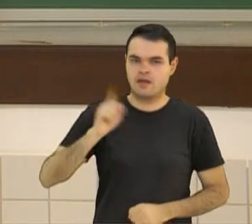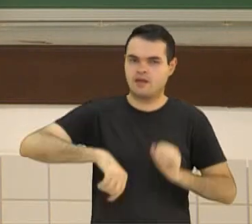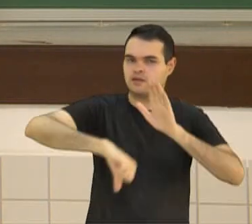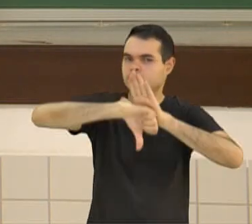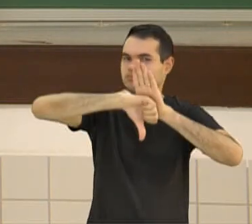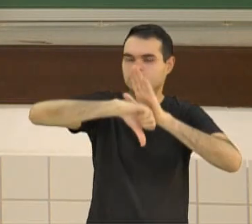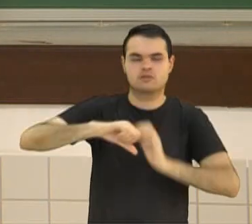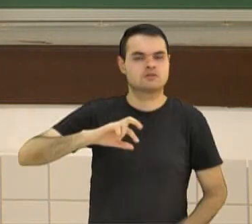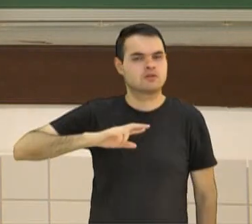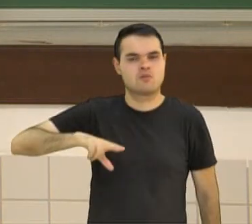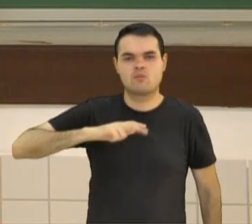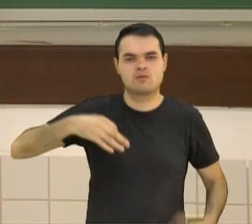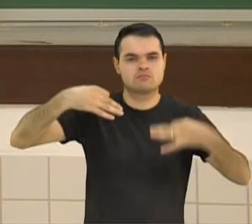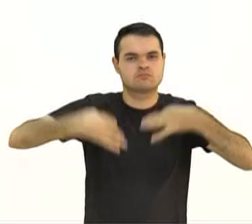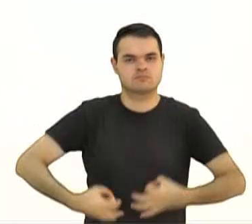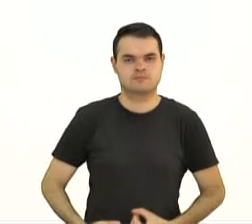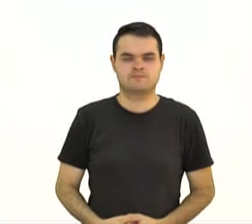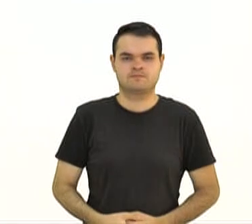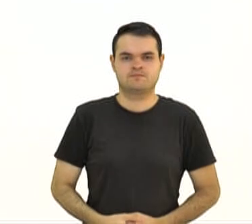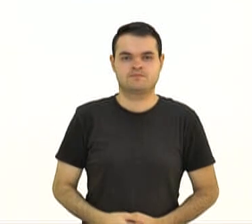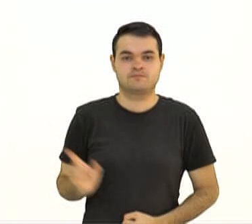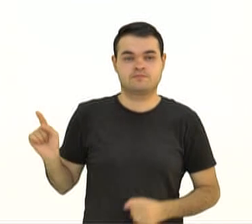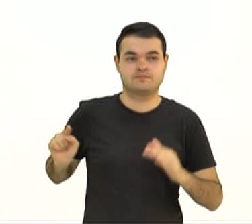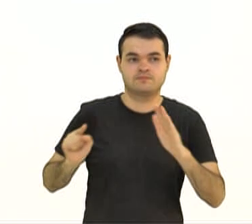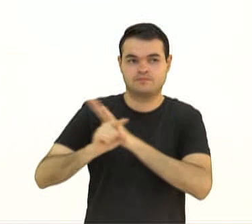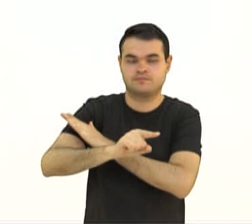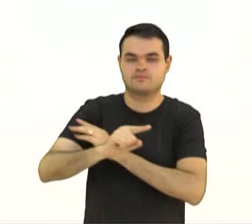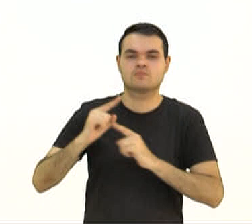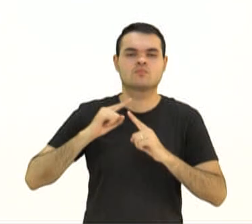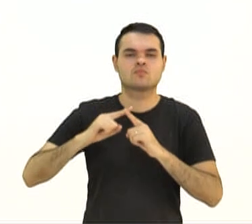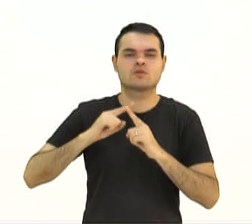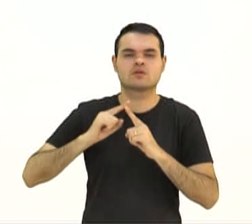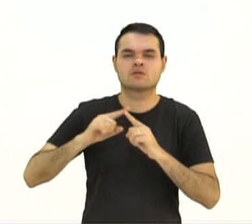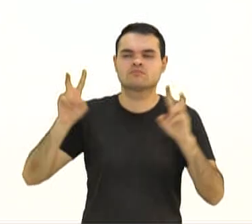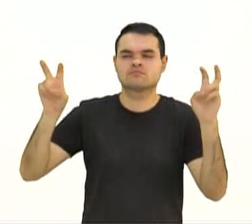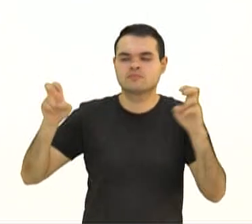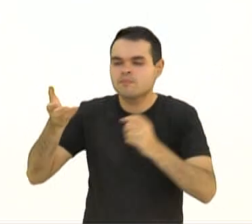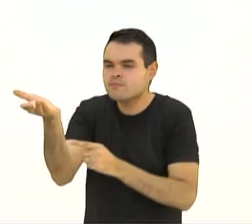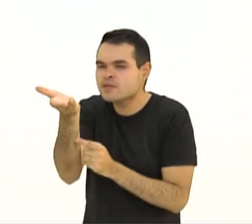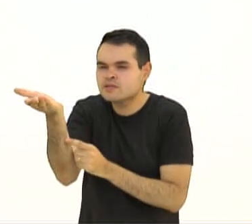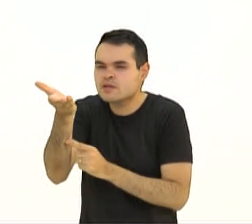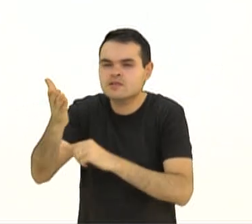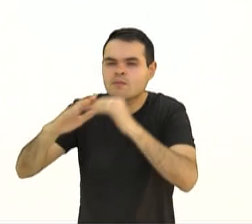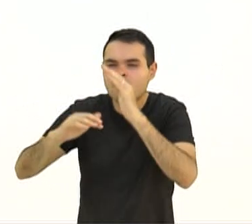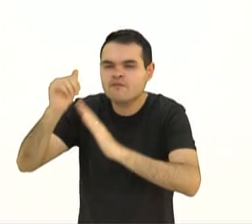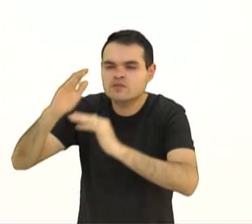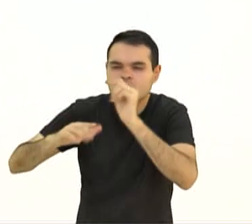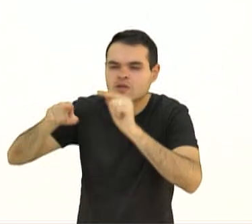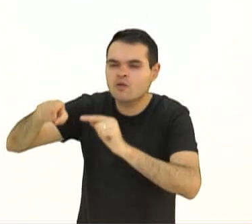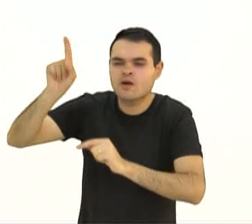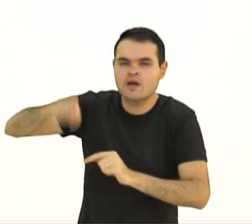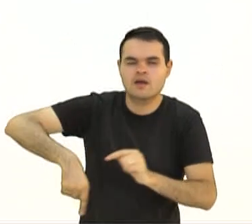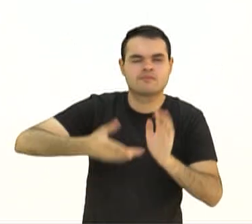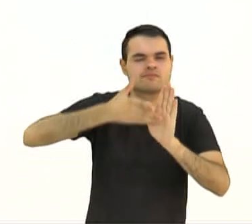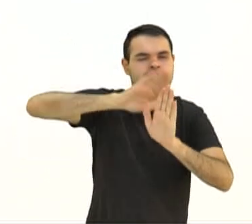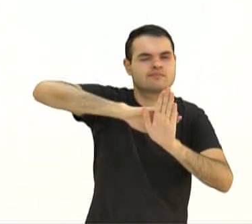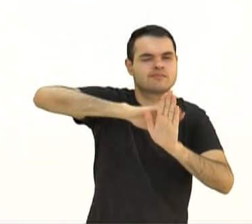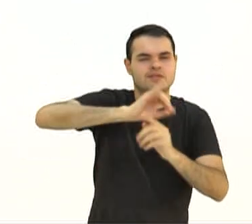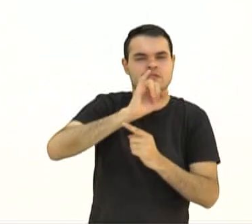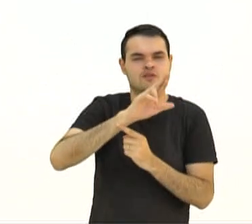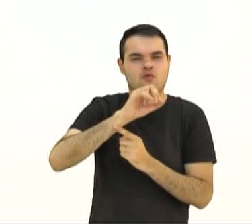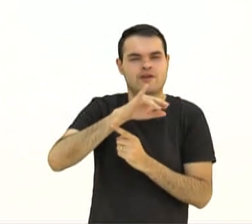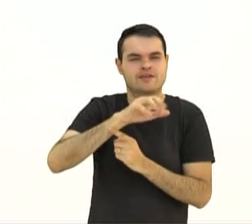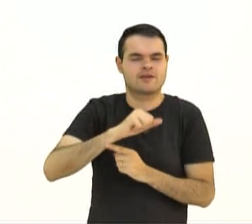Nesse quiz, nós temos a seguinte questão. Por que a expressão mendicância profissional pode ser considerada uma ironia?